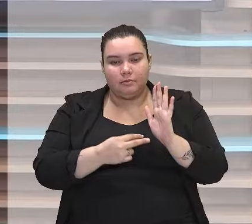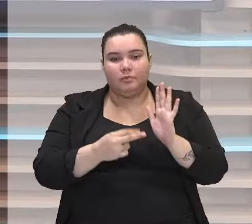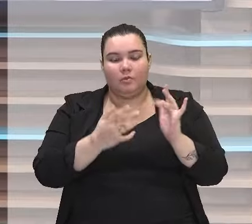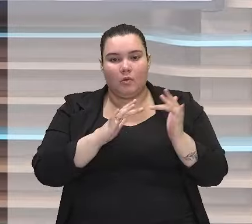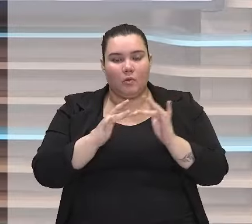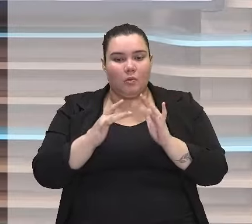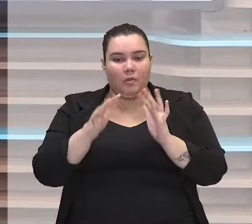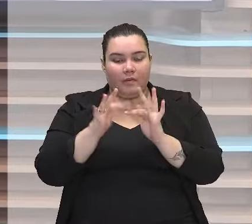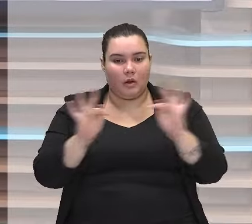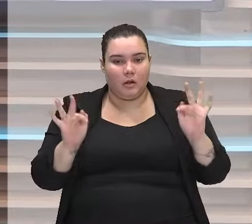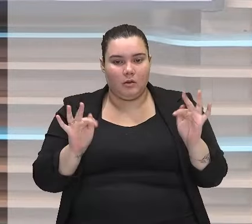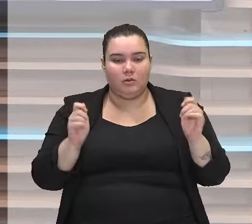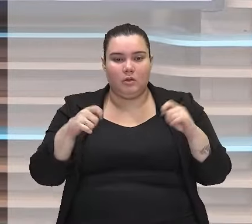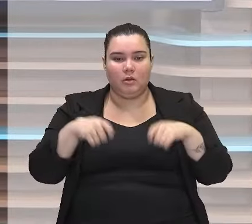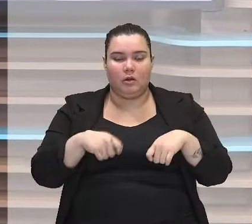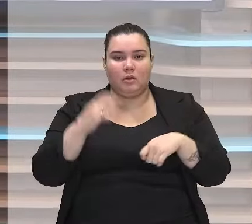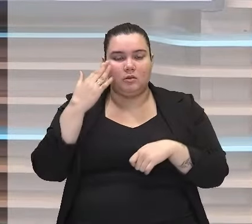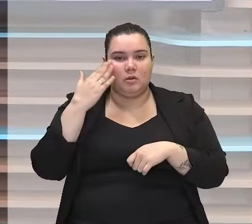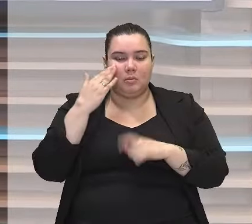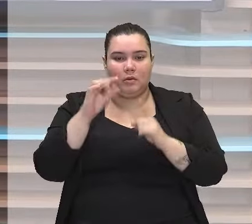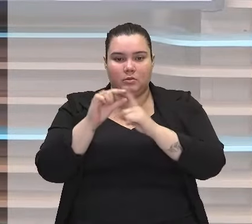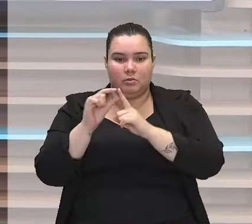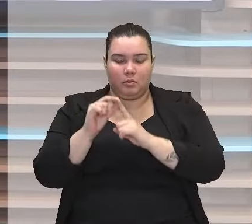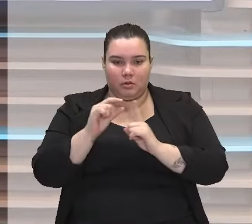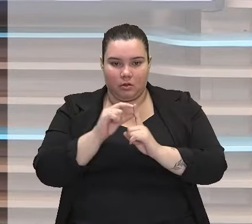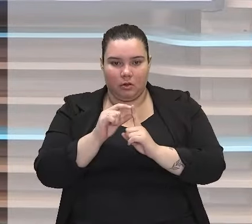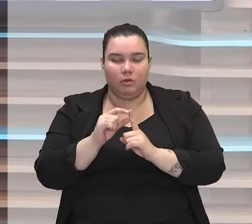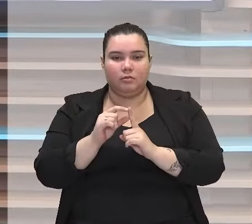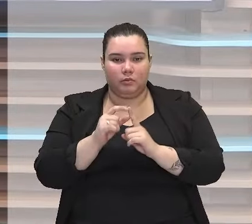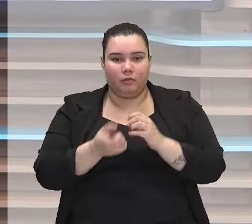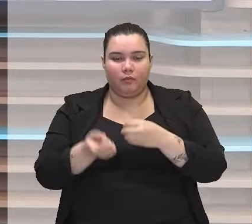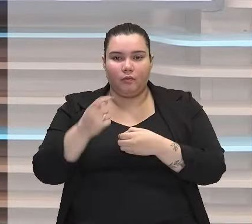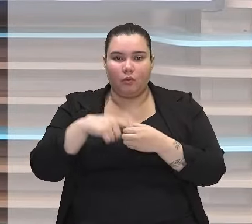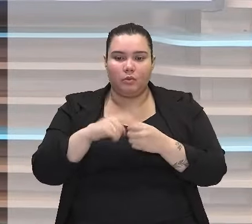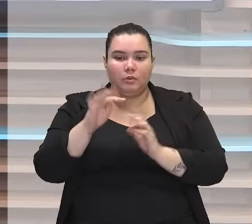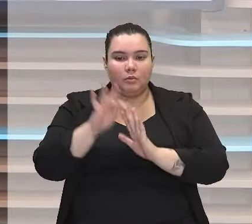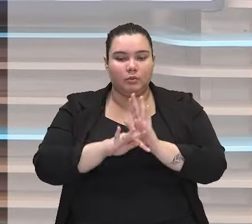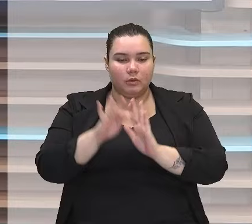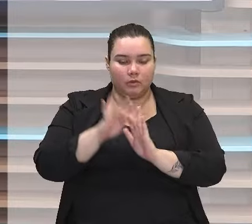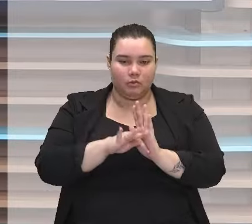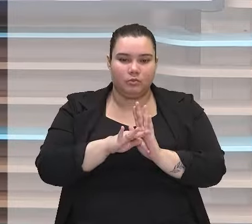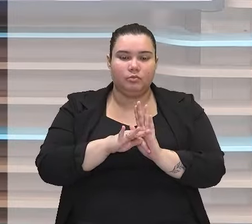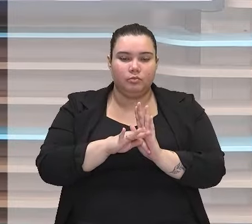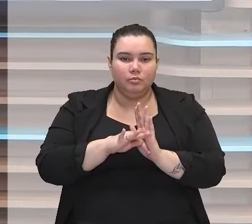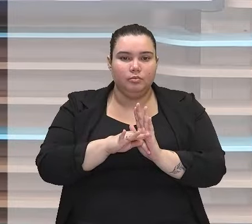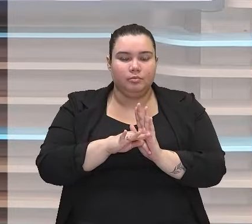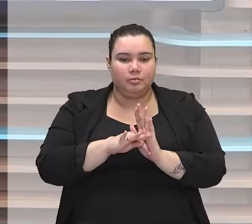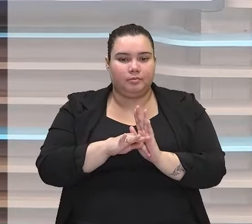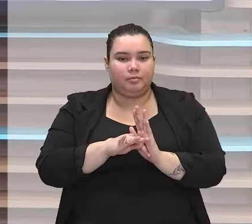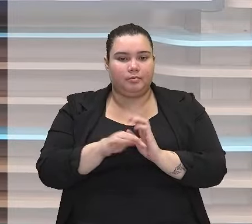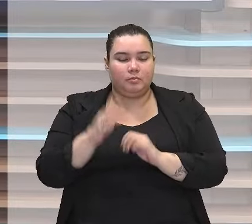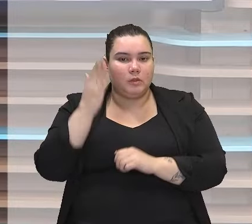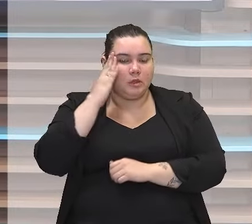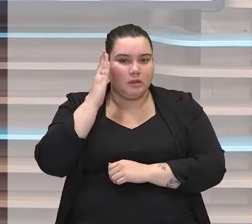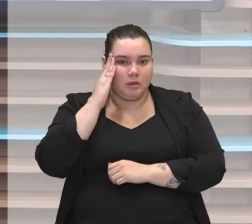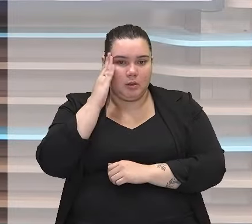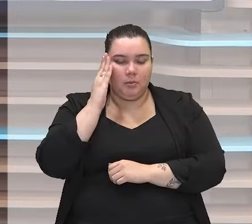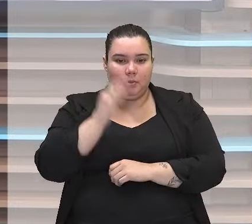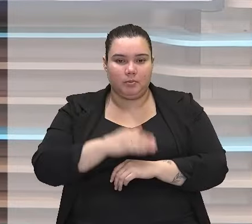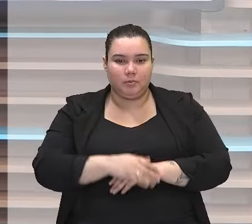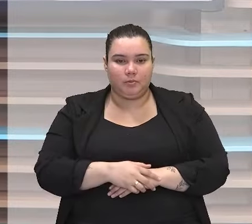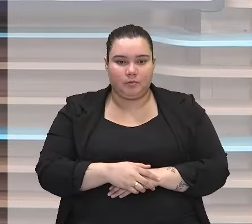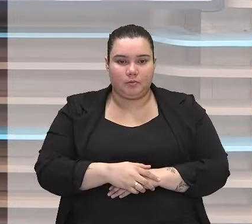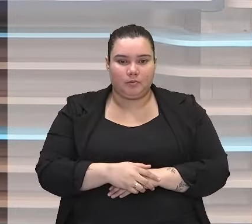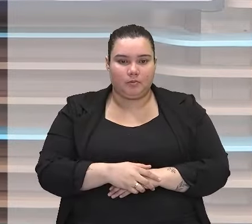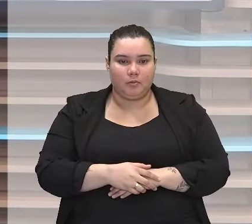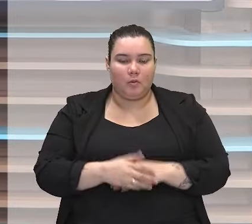consegue resgatar esses elementos que foram omitidos, mesmo eles não estando aí escritos. Então, exatamente aqui nós temos um